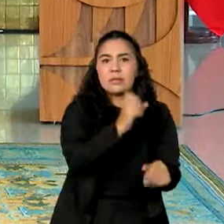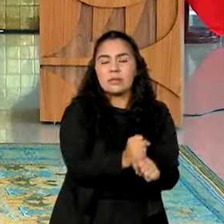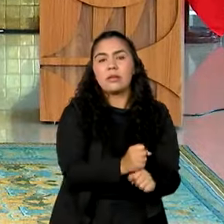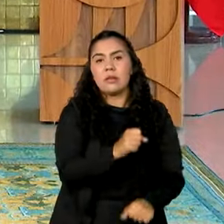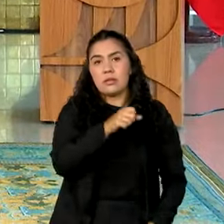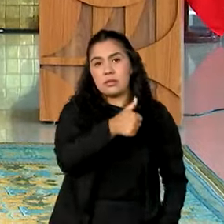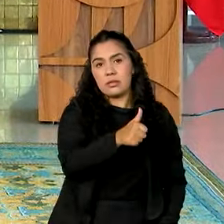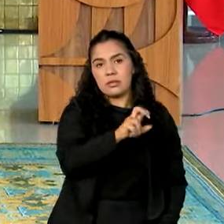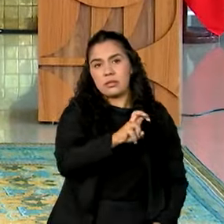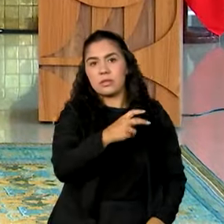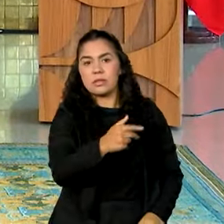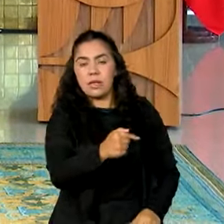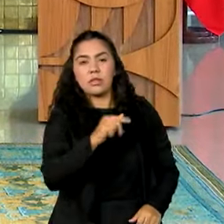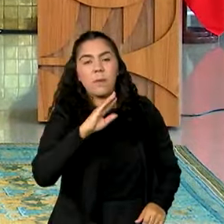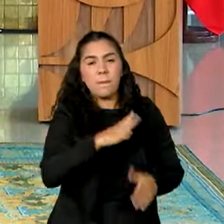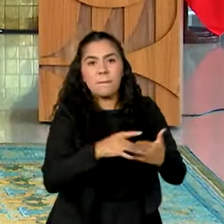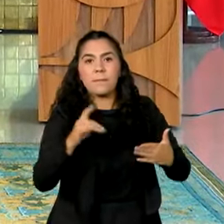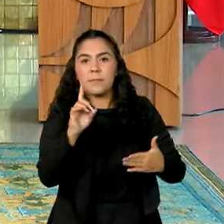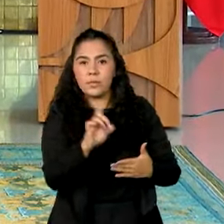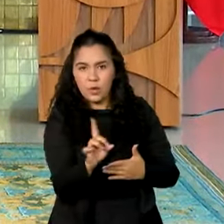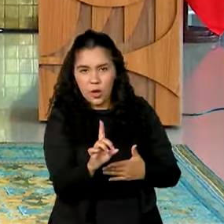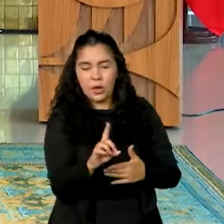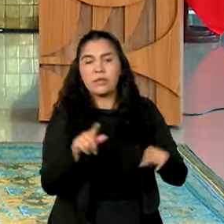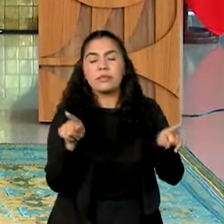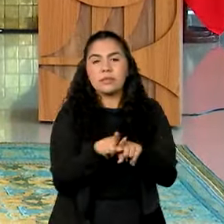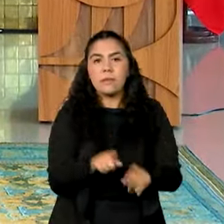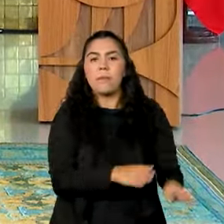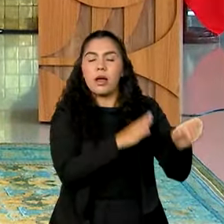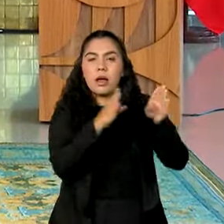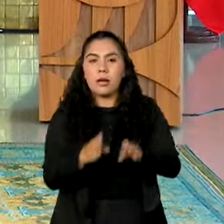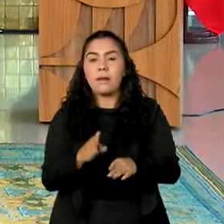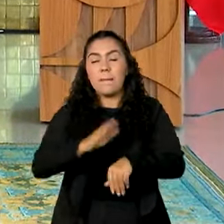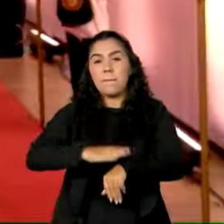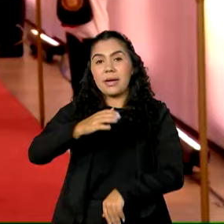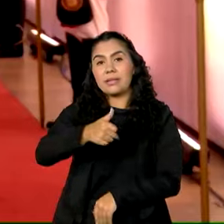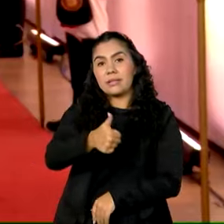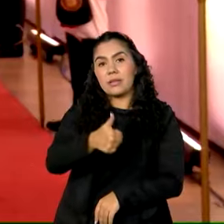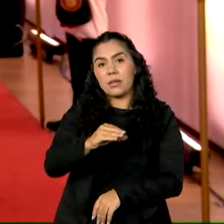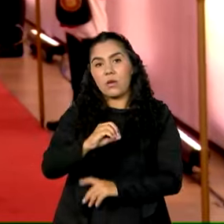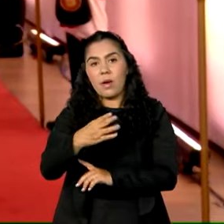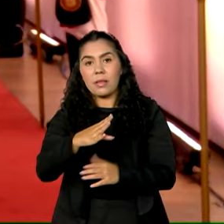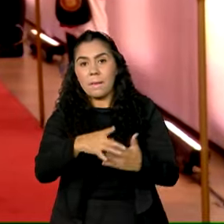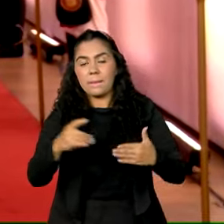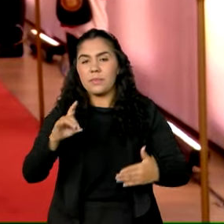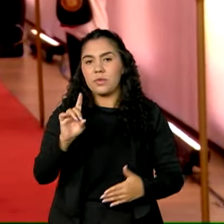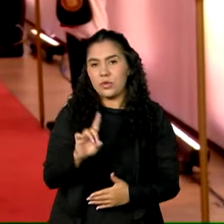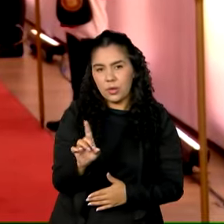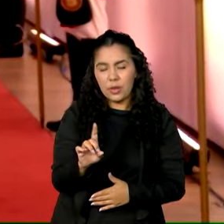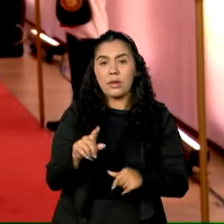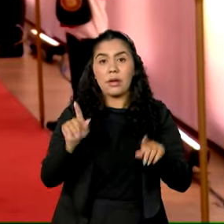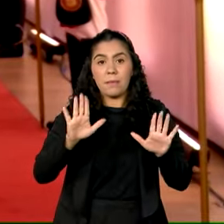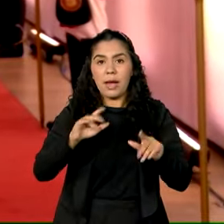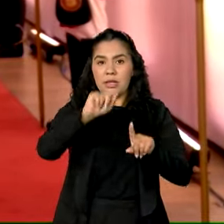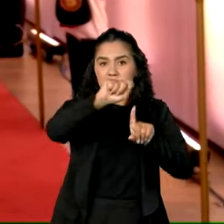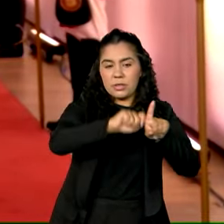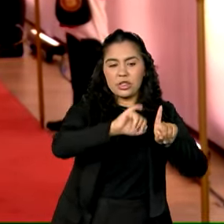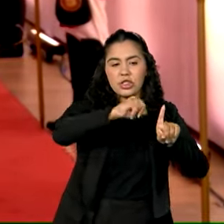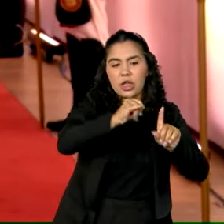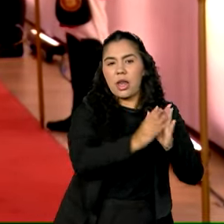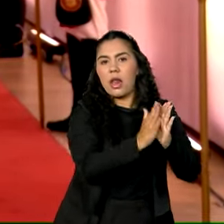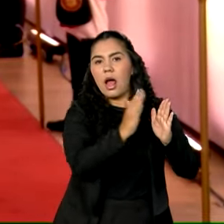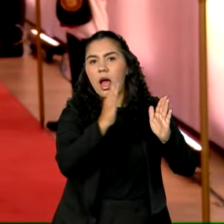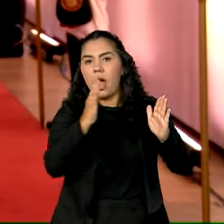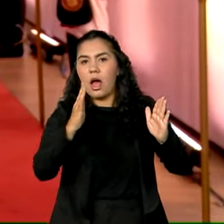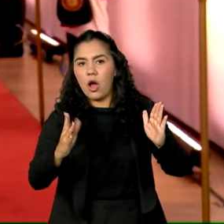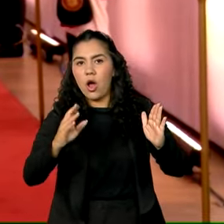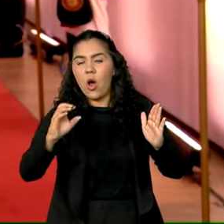com exportações brasileiras totalizando mais de 104 bilhões de dólares. De janeiro a outubro deste ano, o intercâmbio